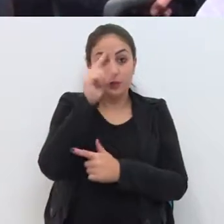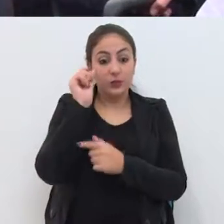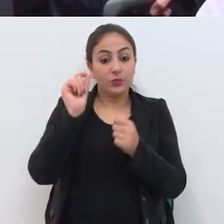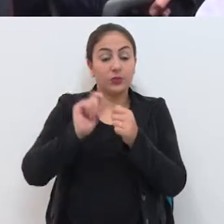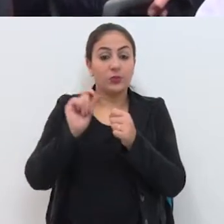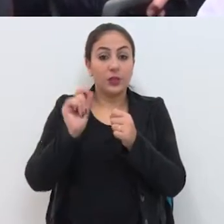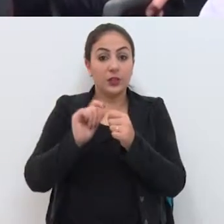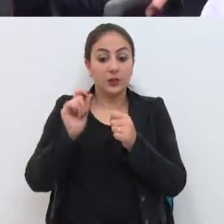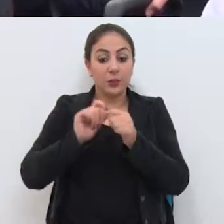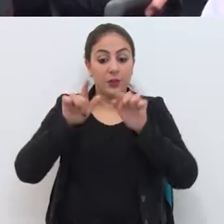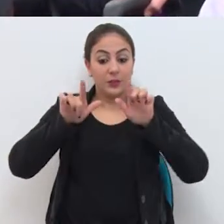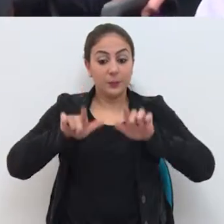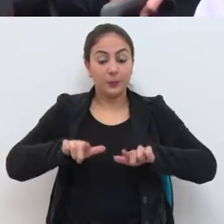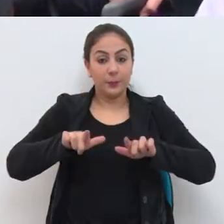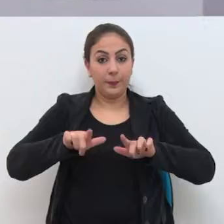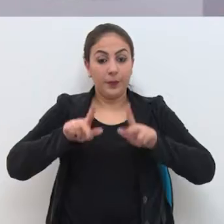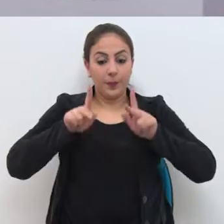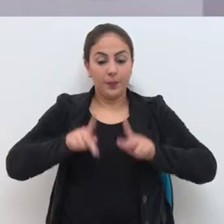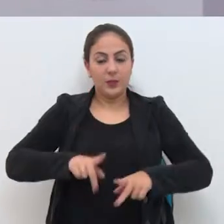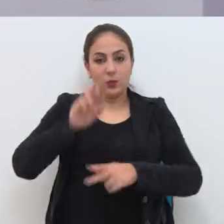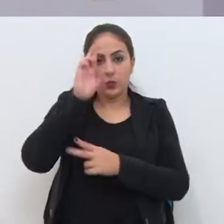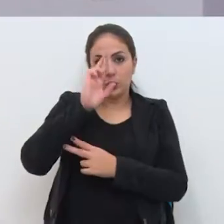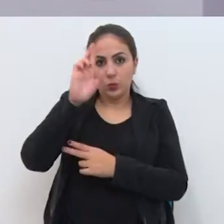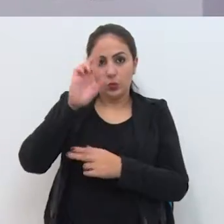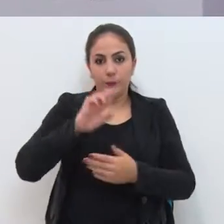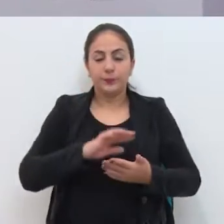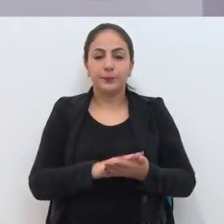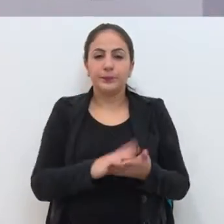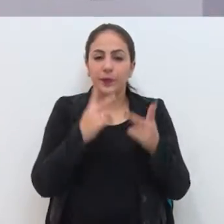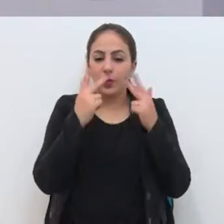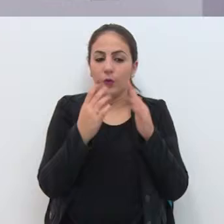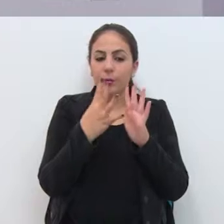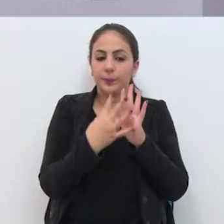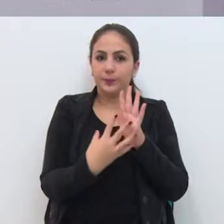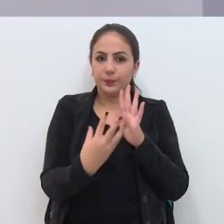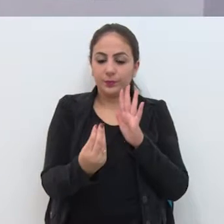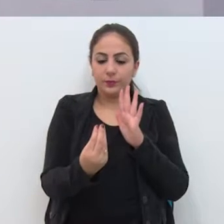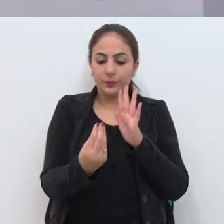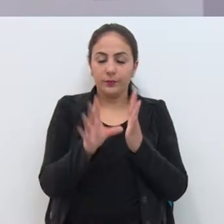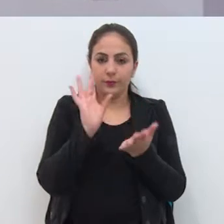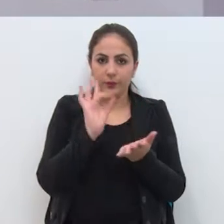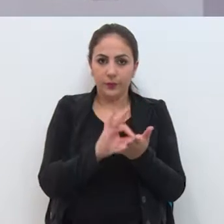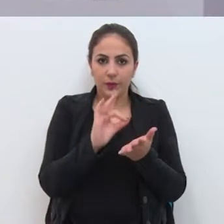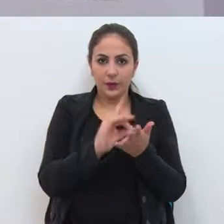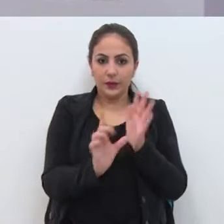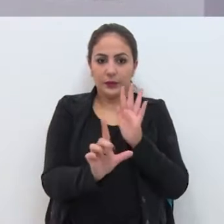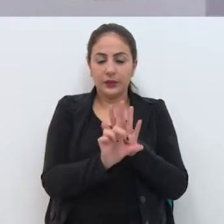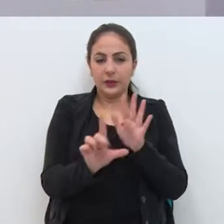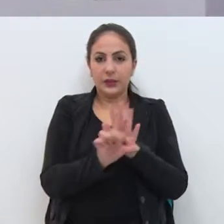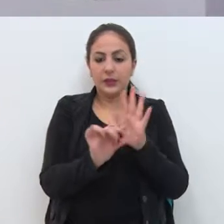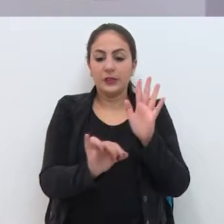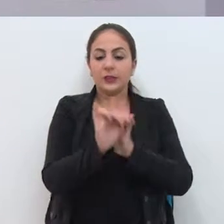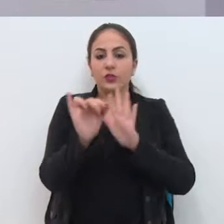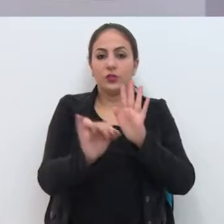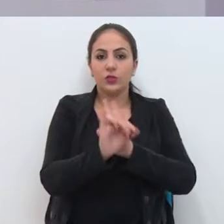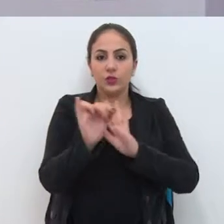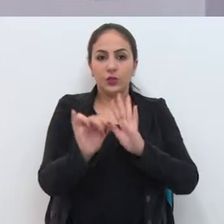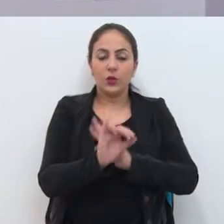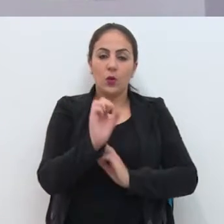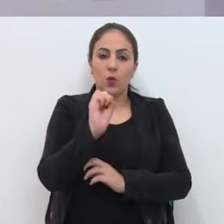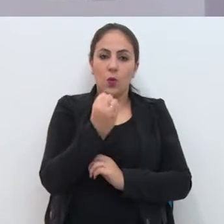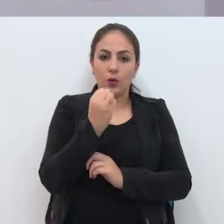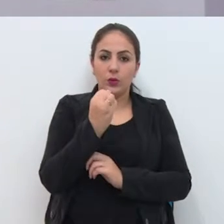realizada pelos locatários Que é um dos modelos instituído pela lei de licitações